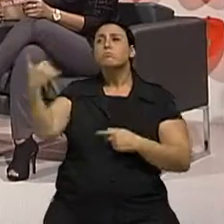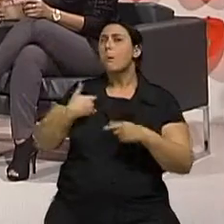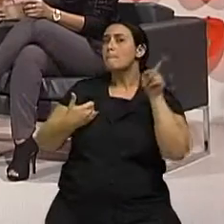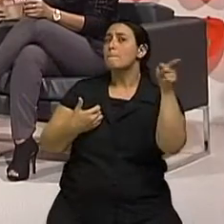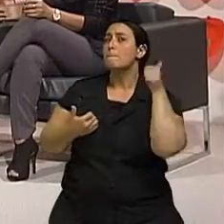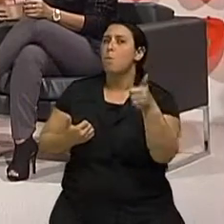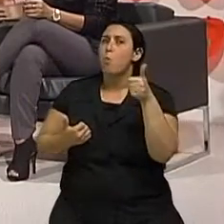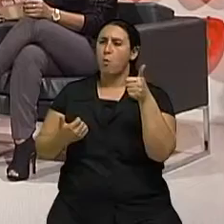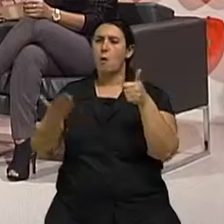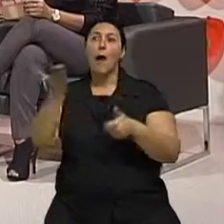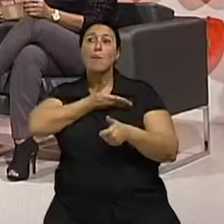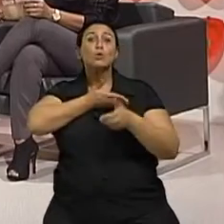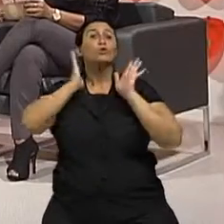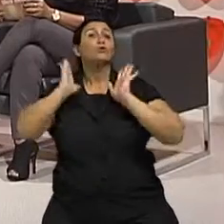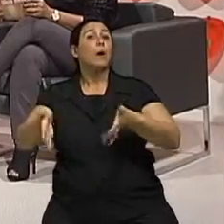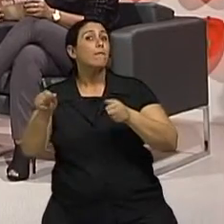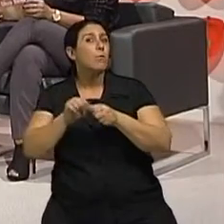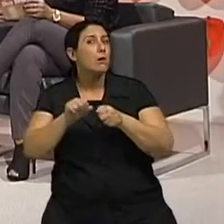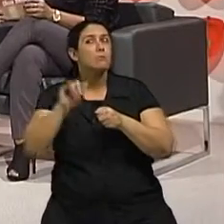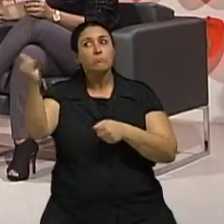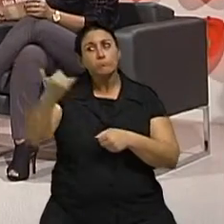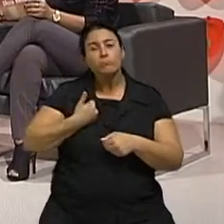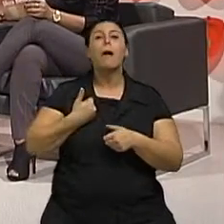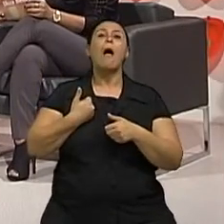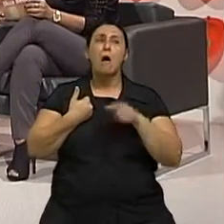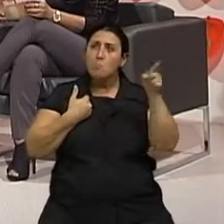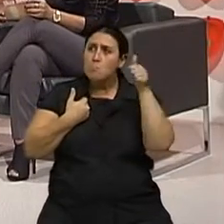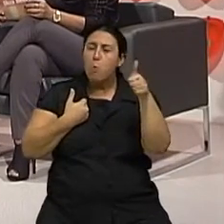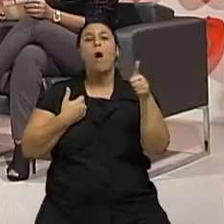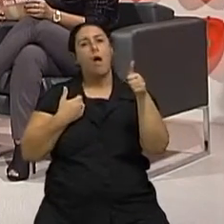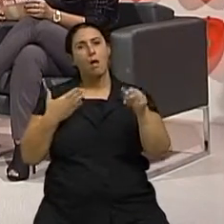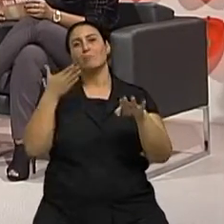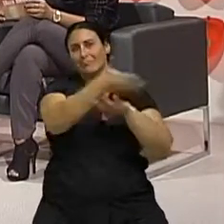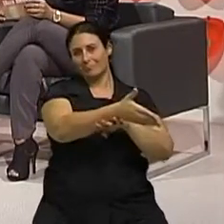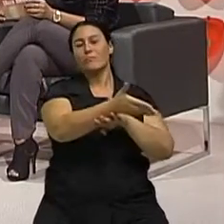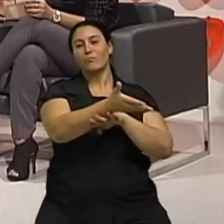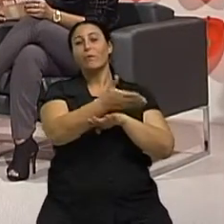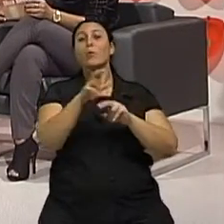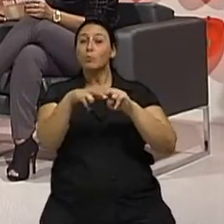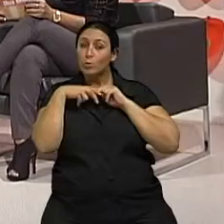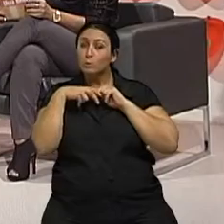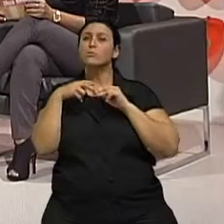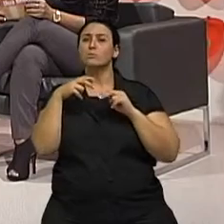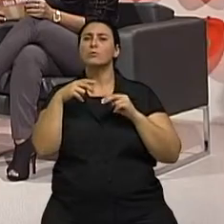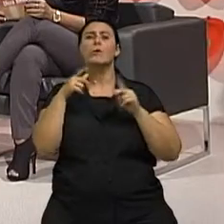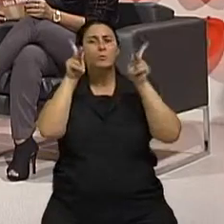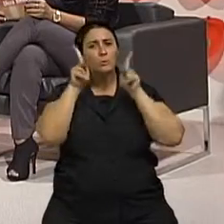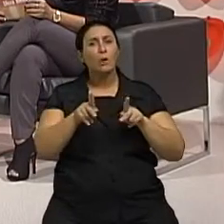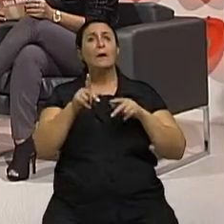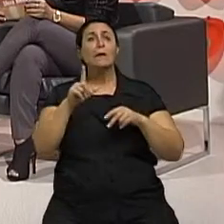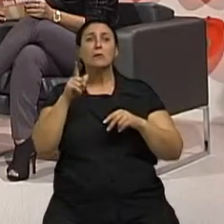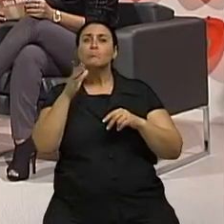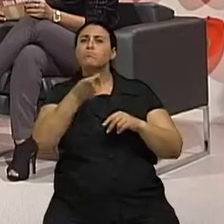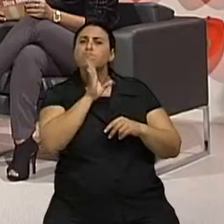Certo. Uma amiga que operou. É o que mais funciona. É o que mais funciona. Por isso que um paciente bem indicado